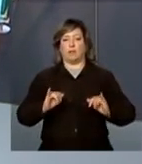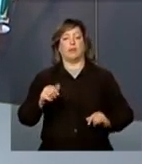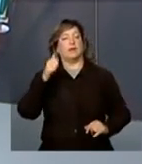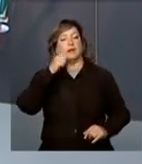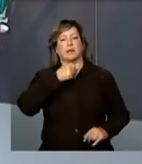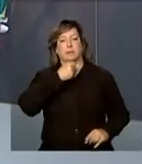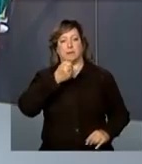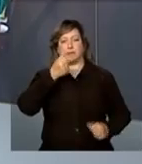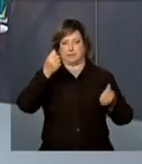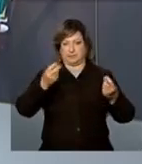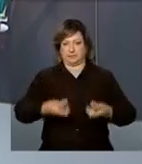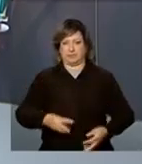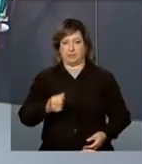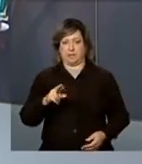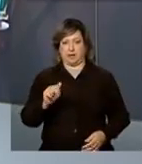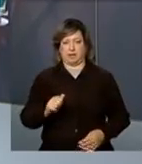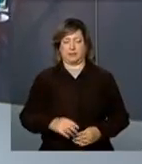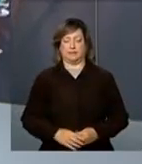Mara.